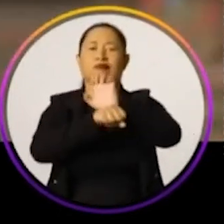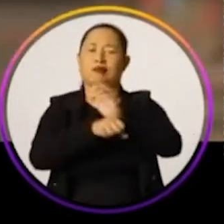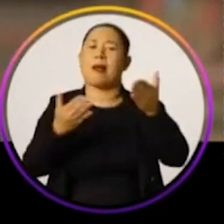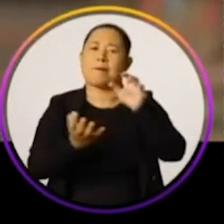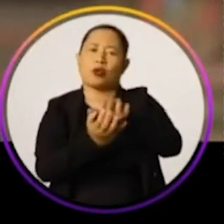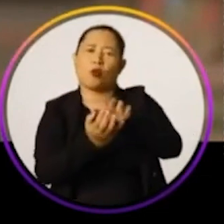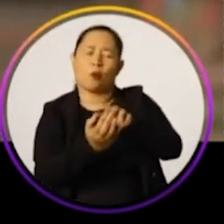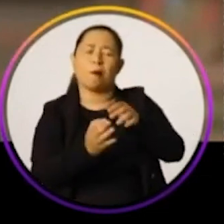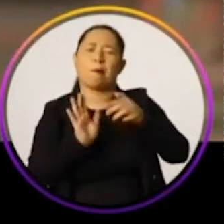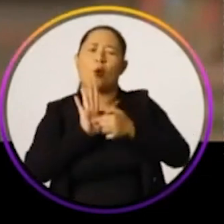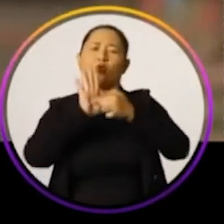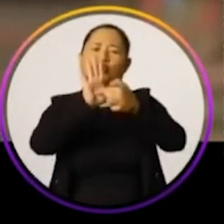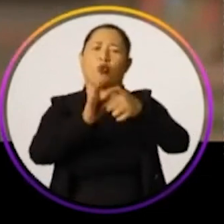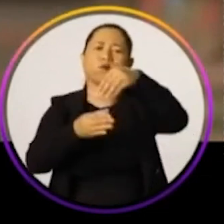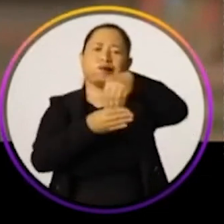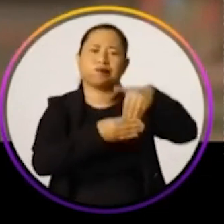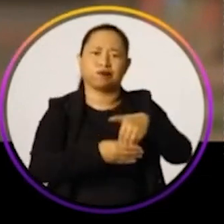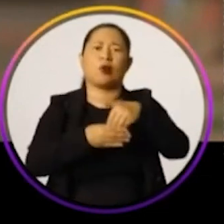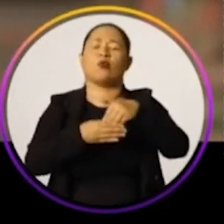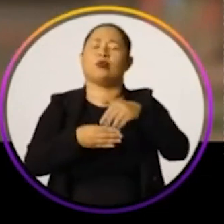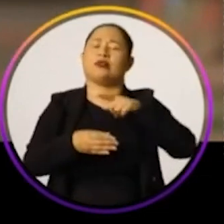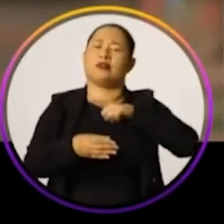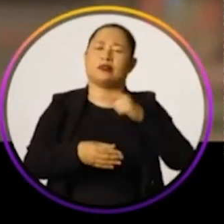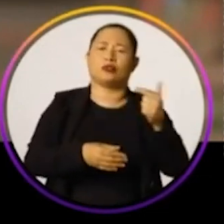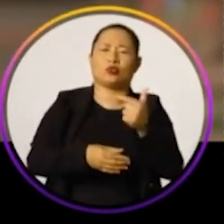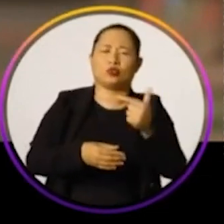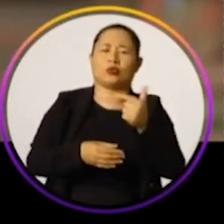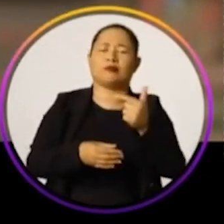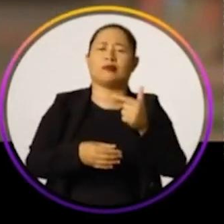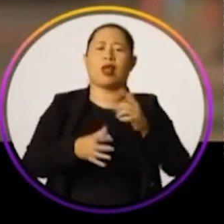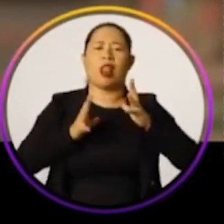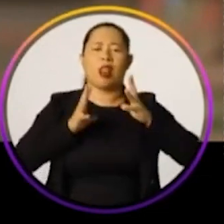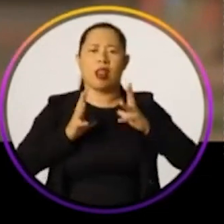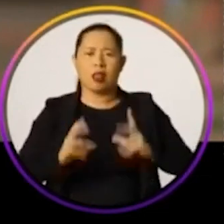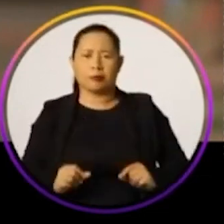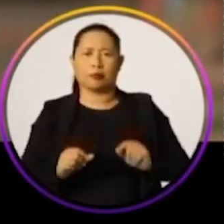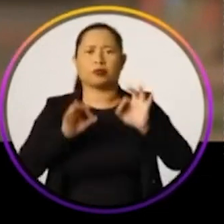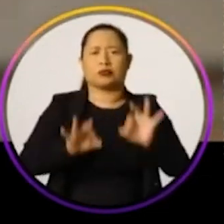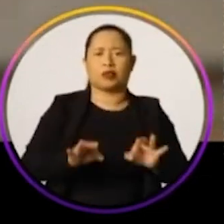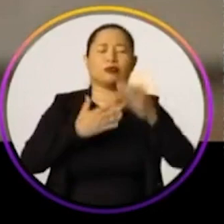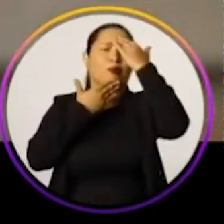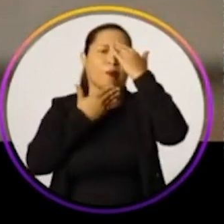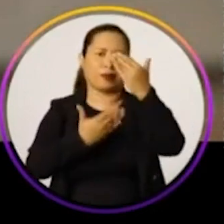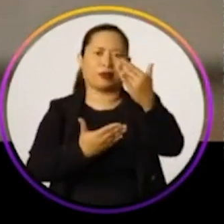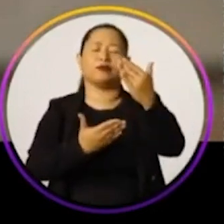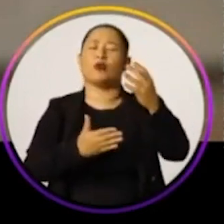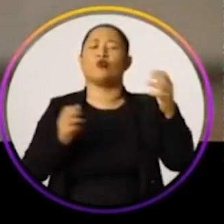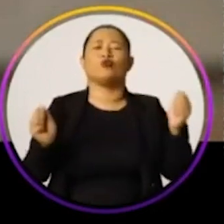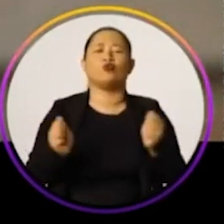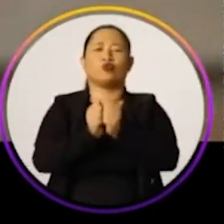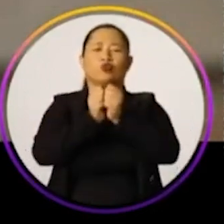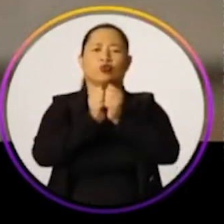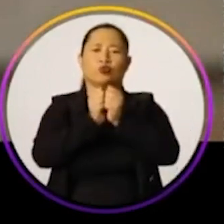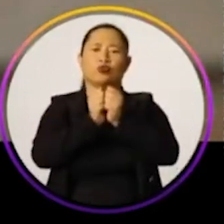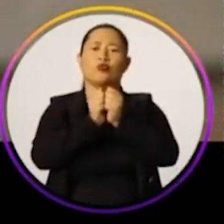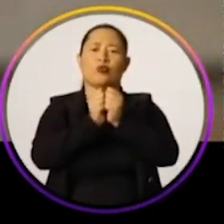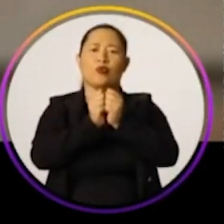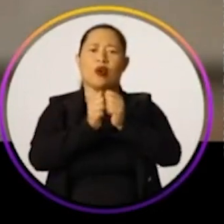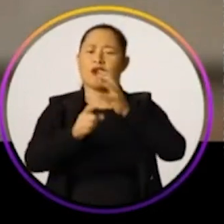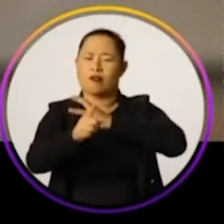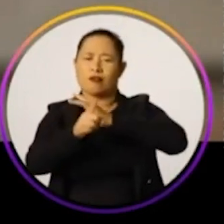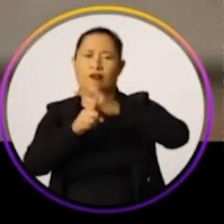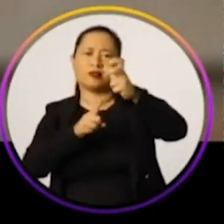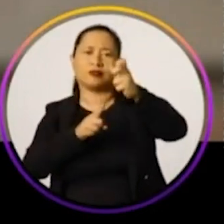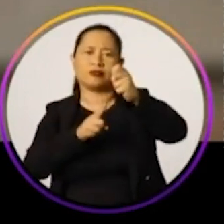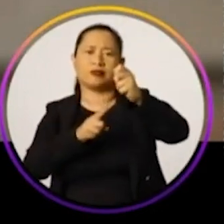Pernambuco mostrou isso nas urnas, quando me colocou no segundo turno com a campanha limpa e propositiva. Muito obrigada. Vamos juntos e